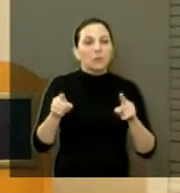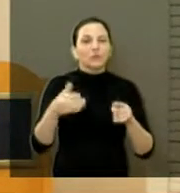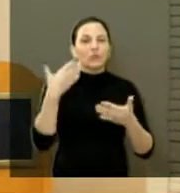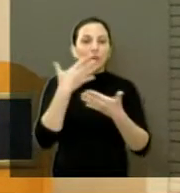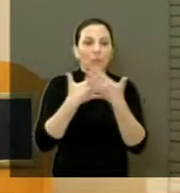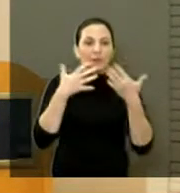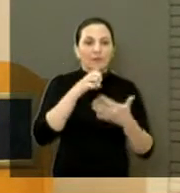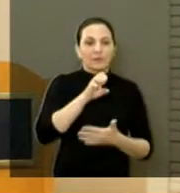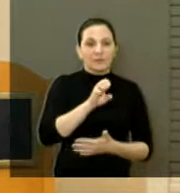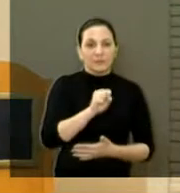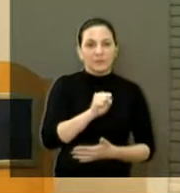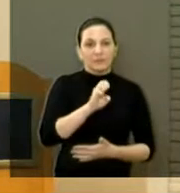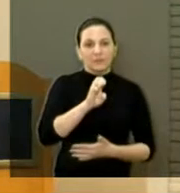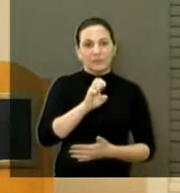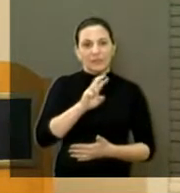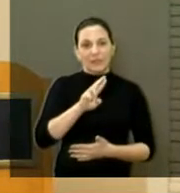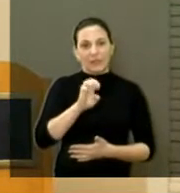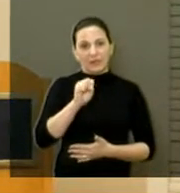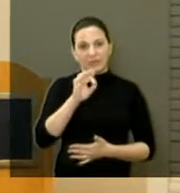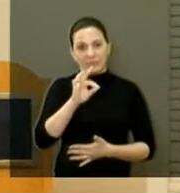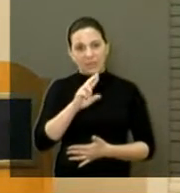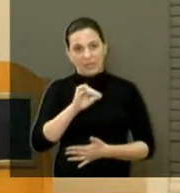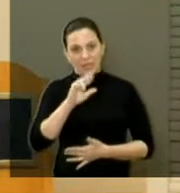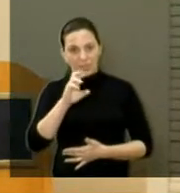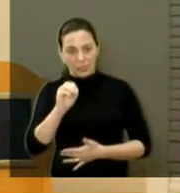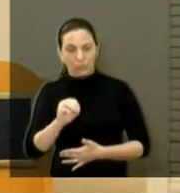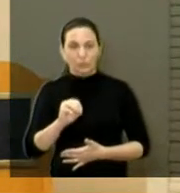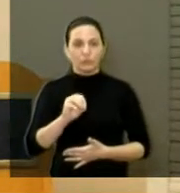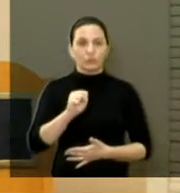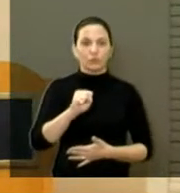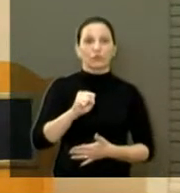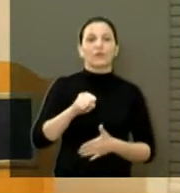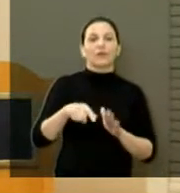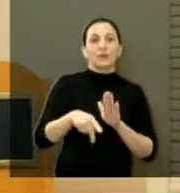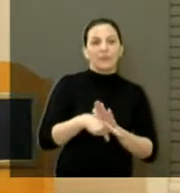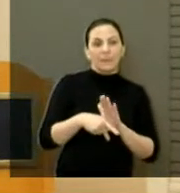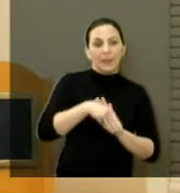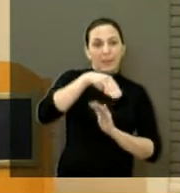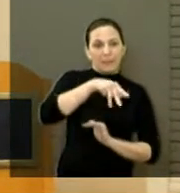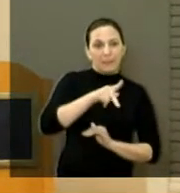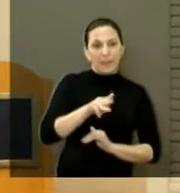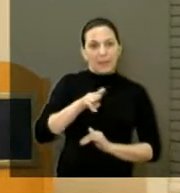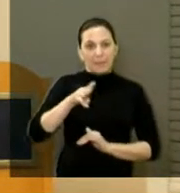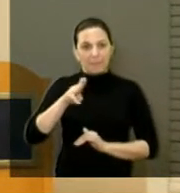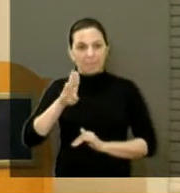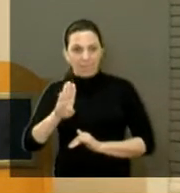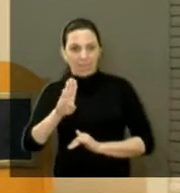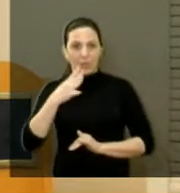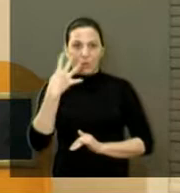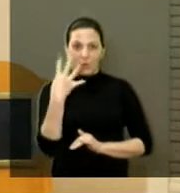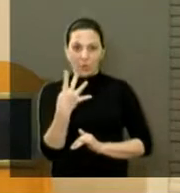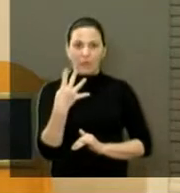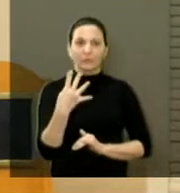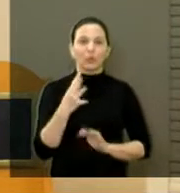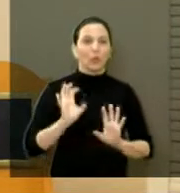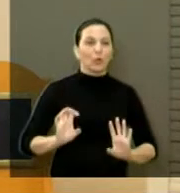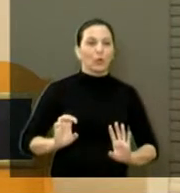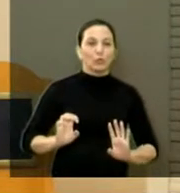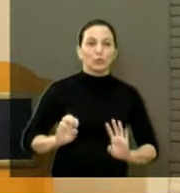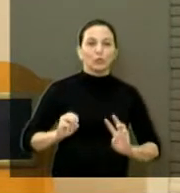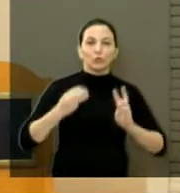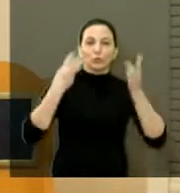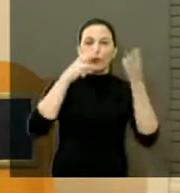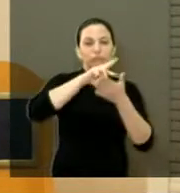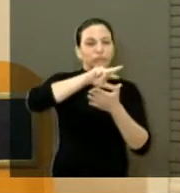seresteiros, MPB4, oferecido pela Gás Brasiliano. E os shows com Marcos Bellucci, Roberta